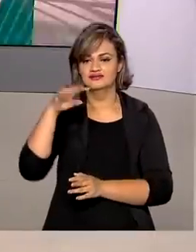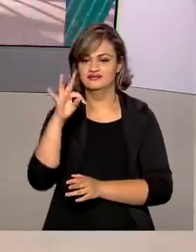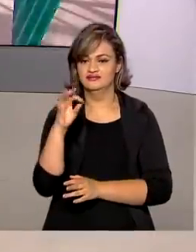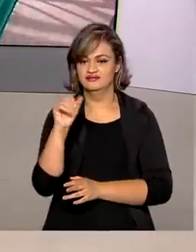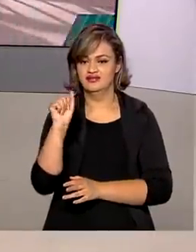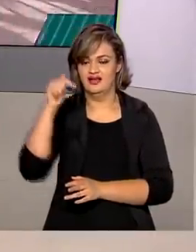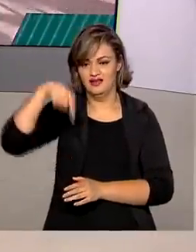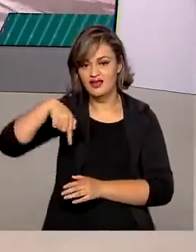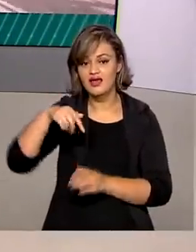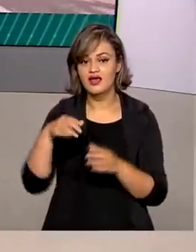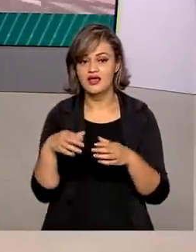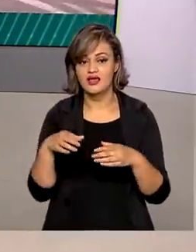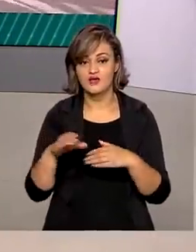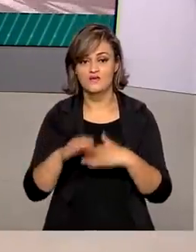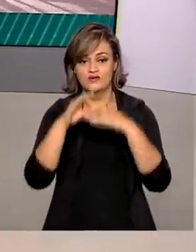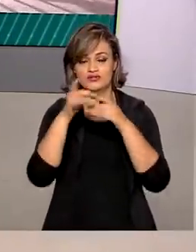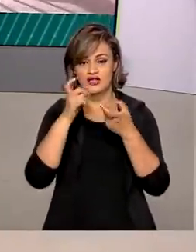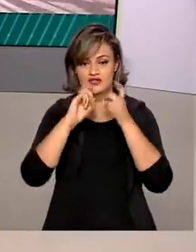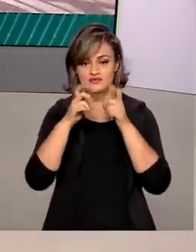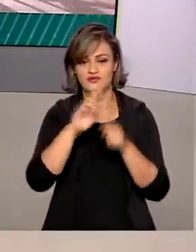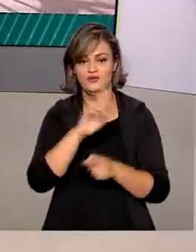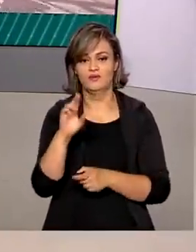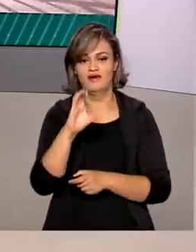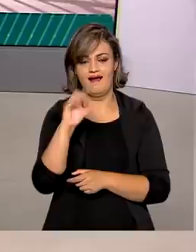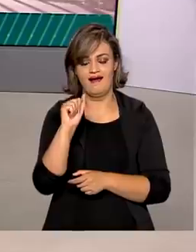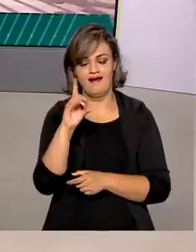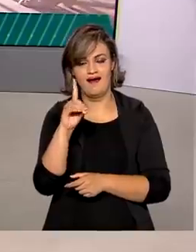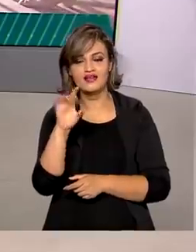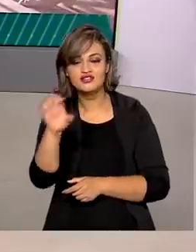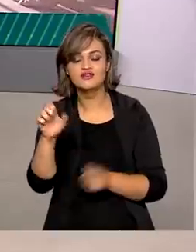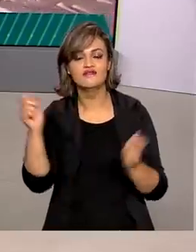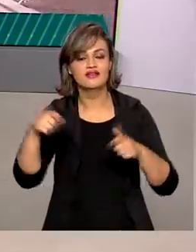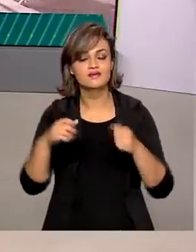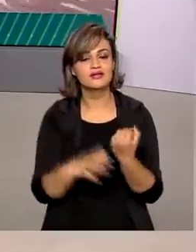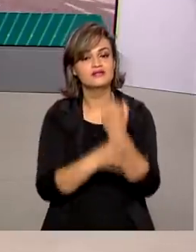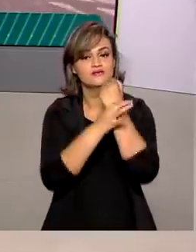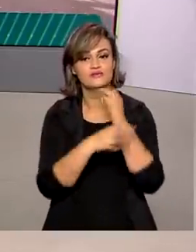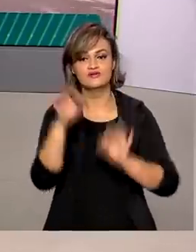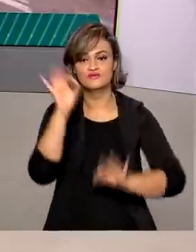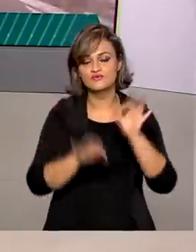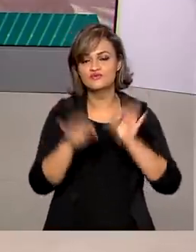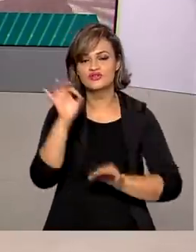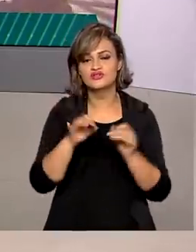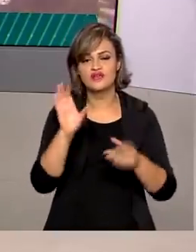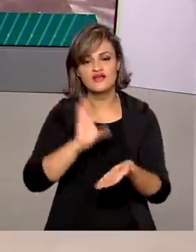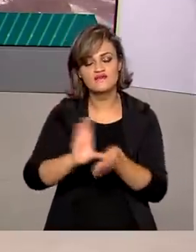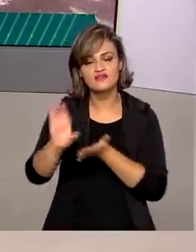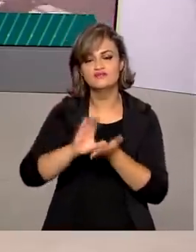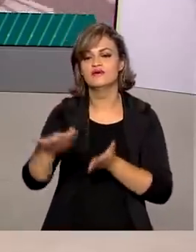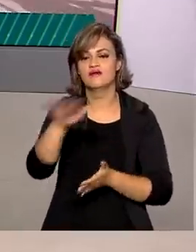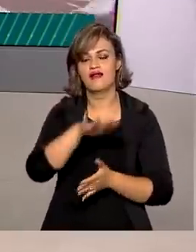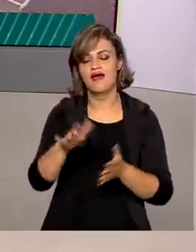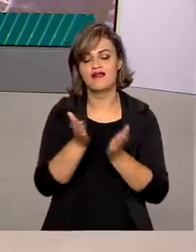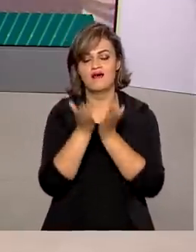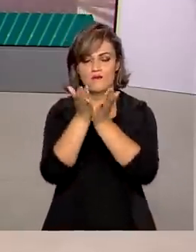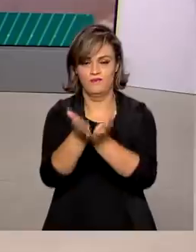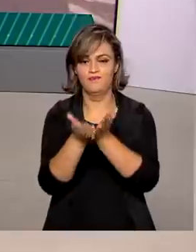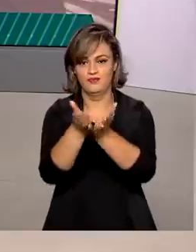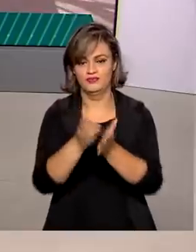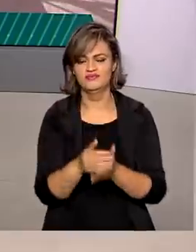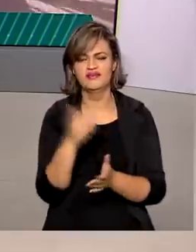o Conselho Administrativo de Defesa Econômica, o CAD, vai trazer segurança jurídica e investimentos ao setor portuário.